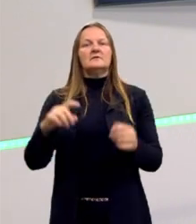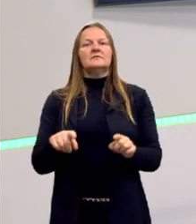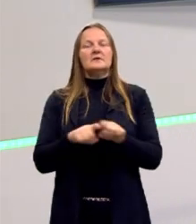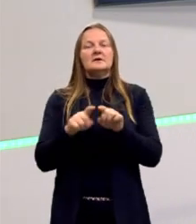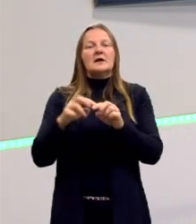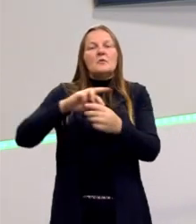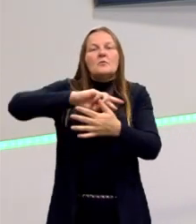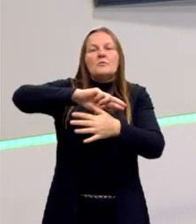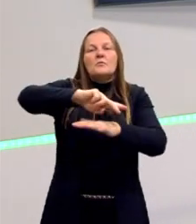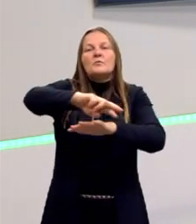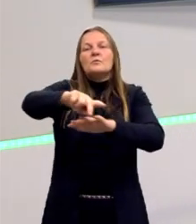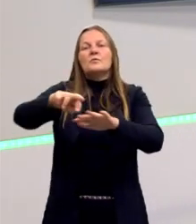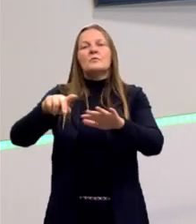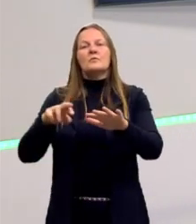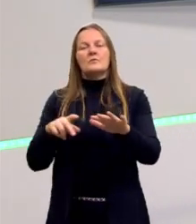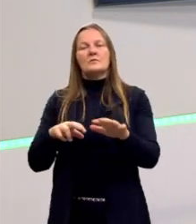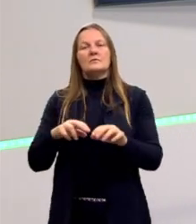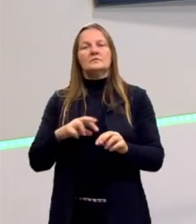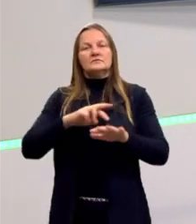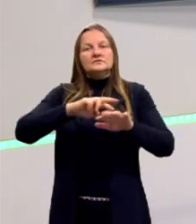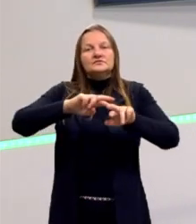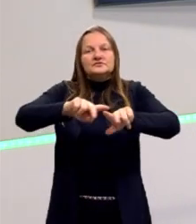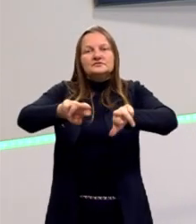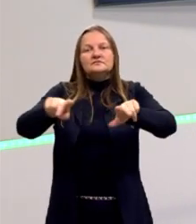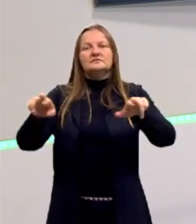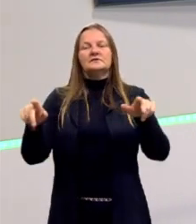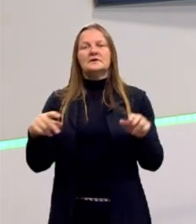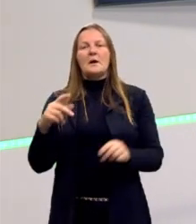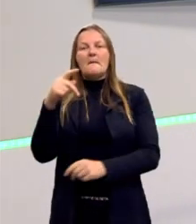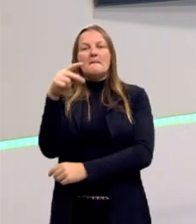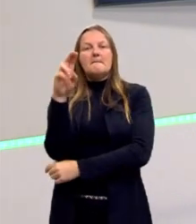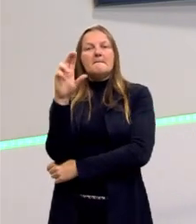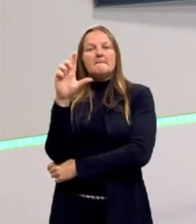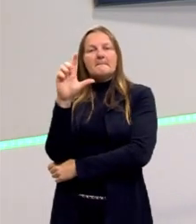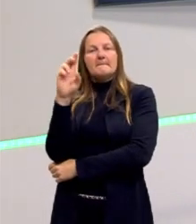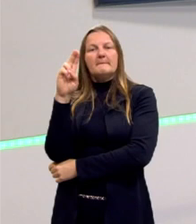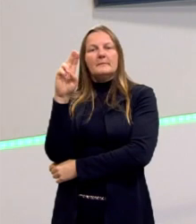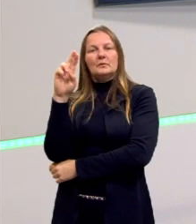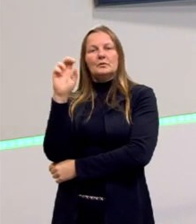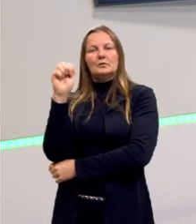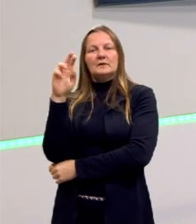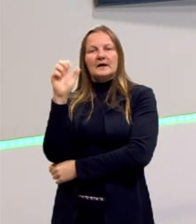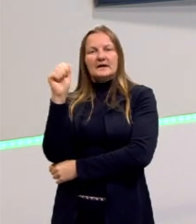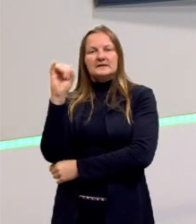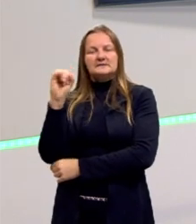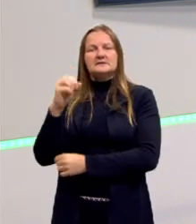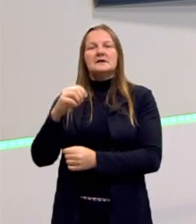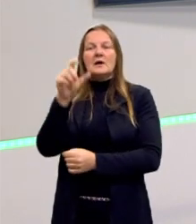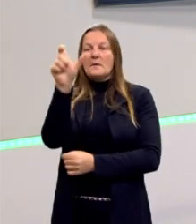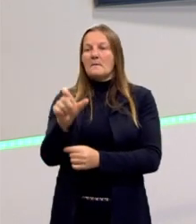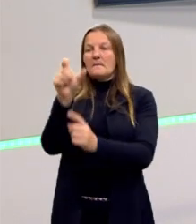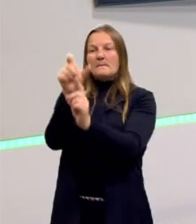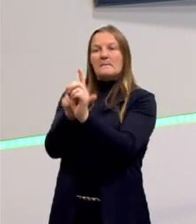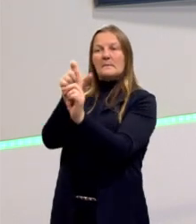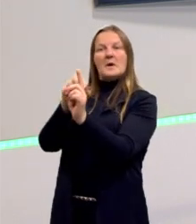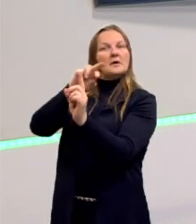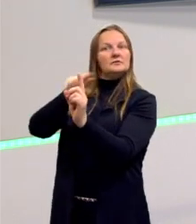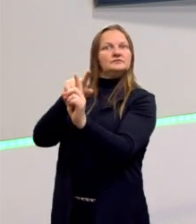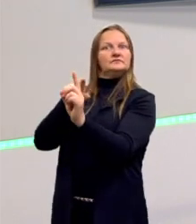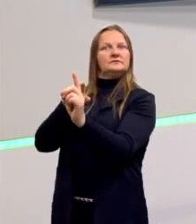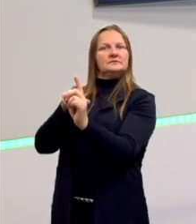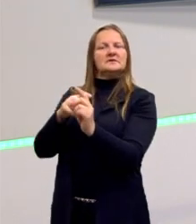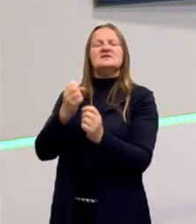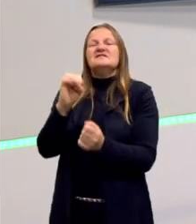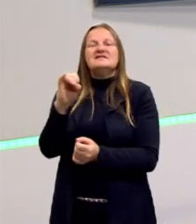pluralidade. Isso que é bacana, não Nós somos plurais e é o diferente que nos faz ser interessante. Já pensou se